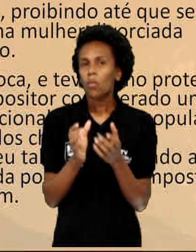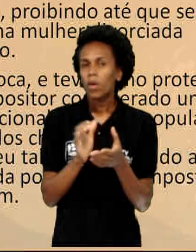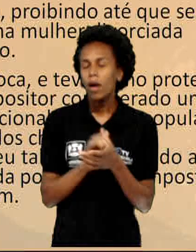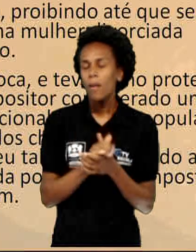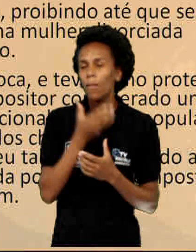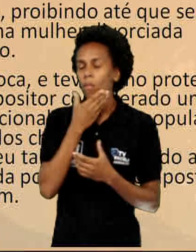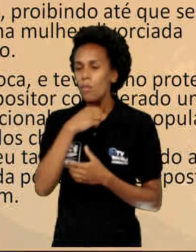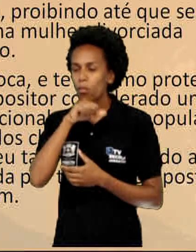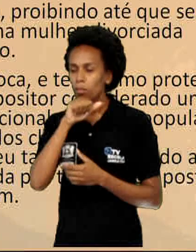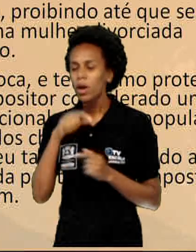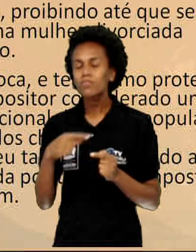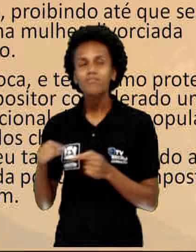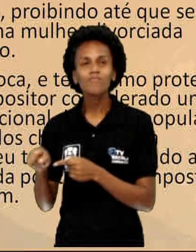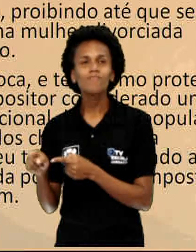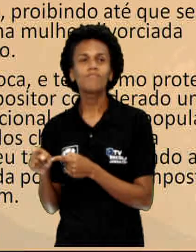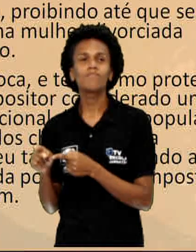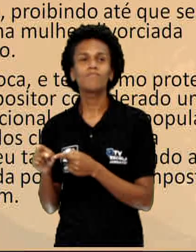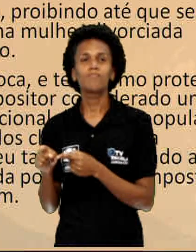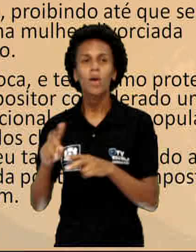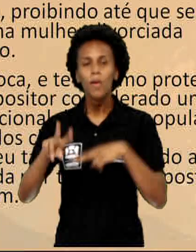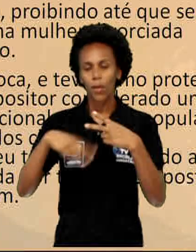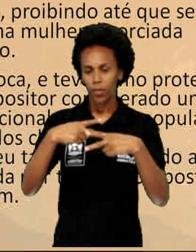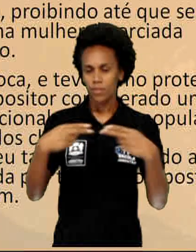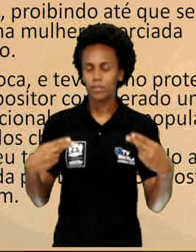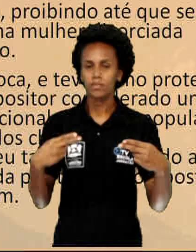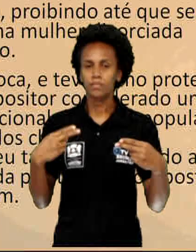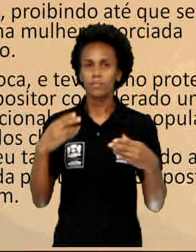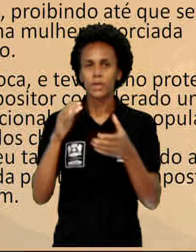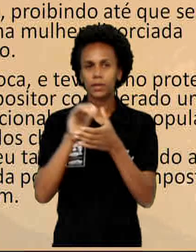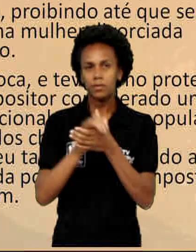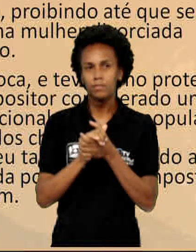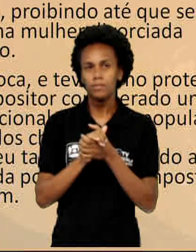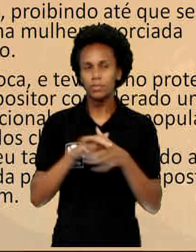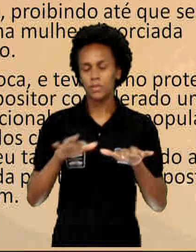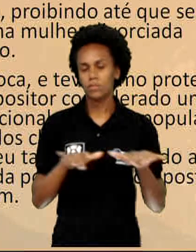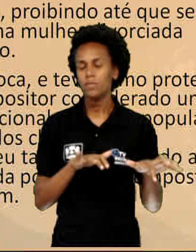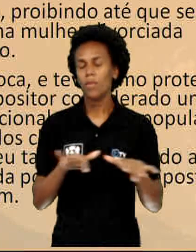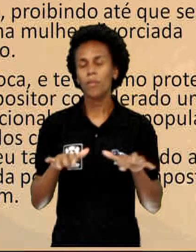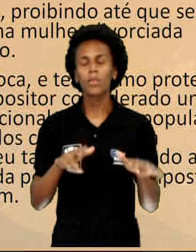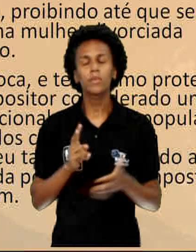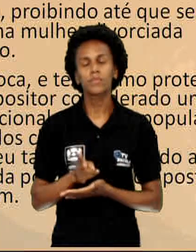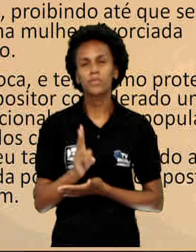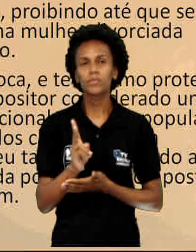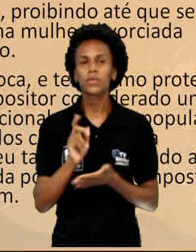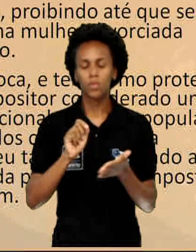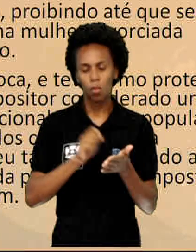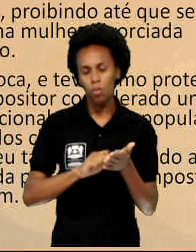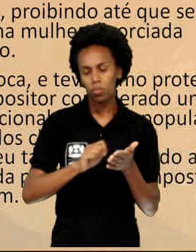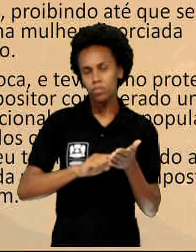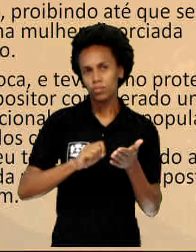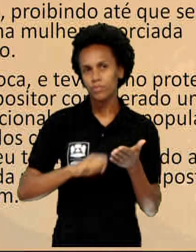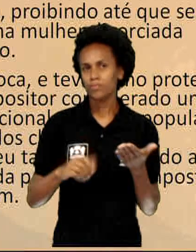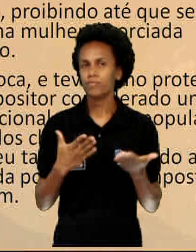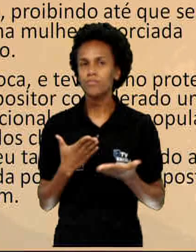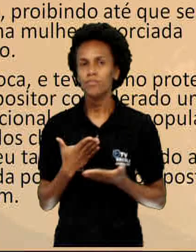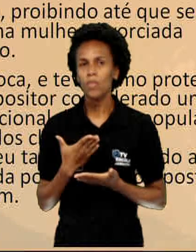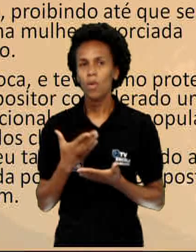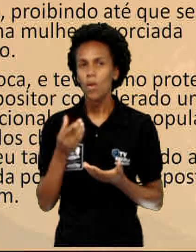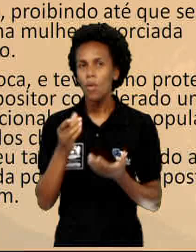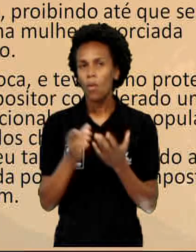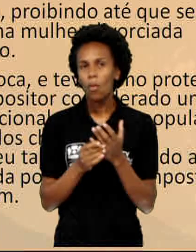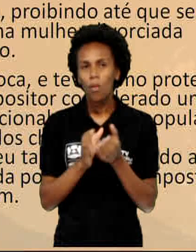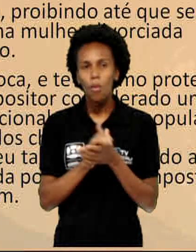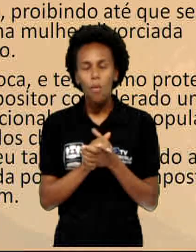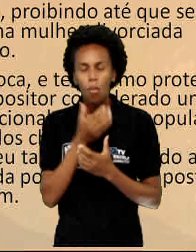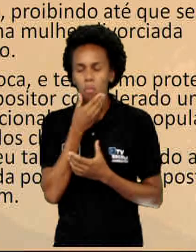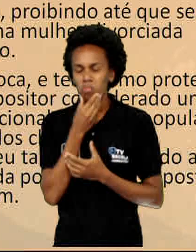o qual continuou sua dedicação, compondo valsas e polcas, desagradando o seu marido, que